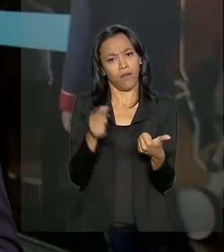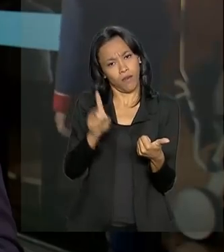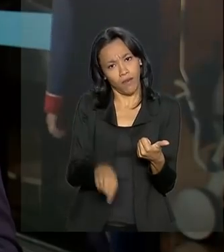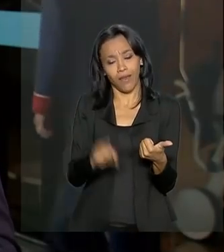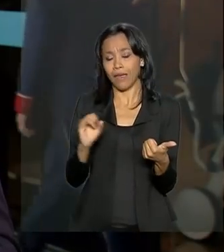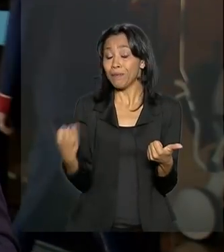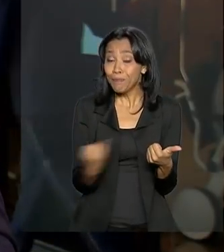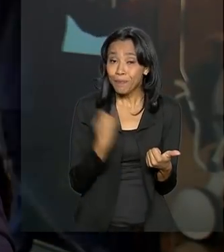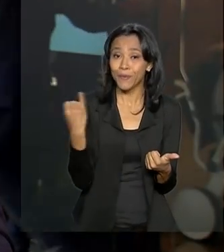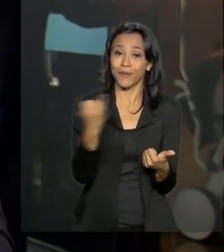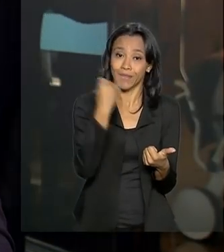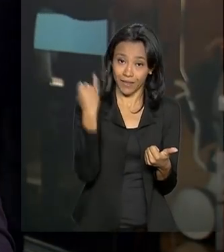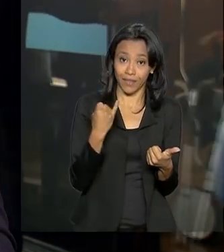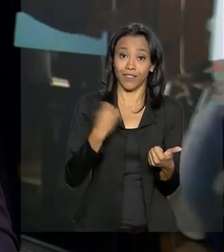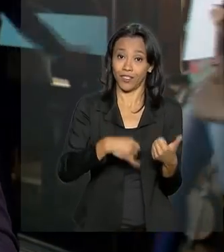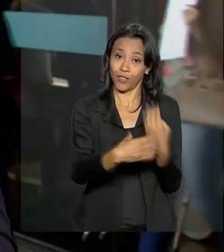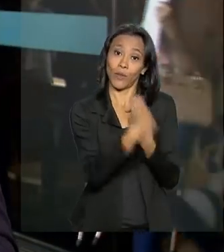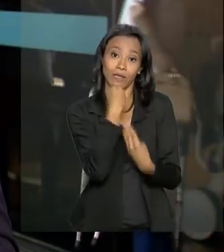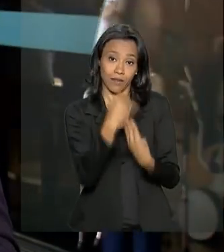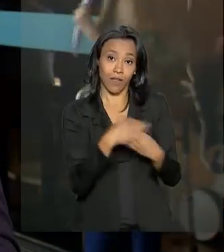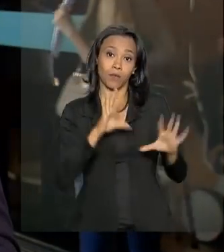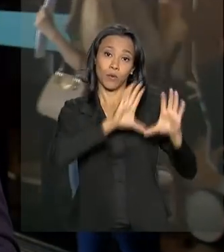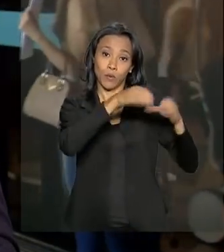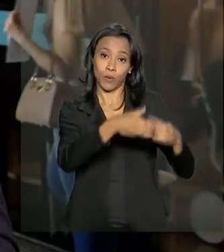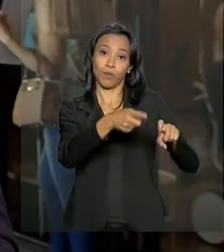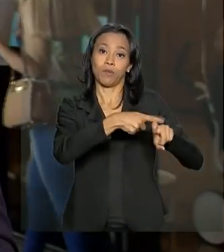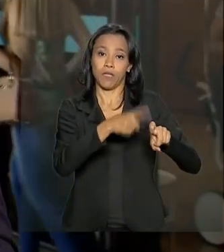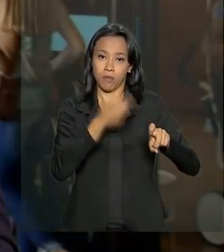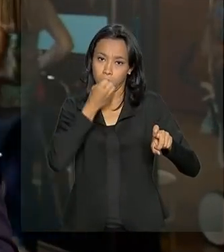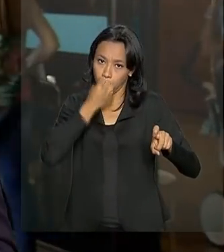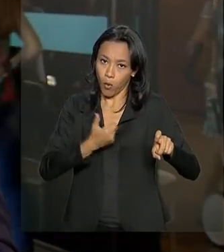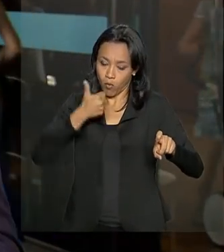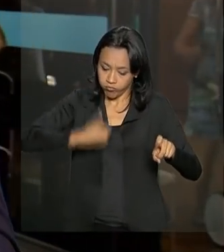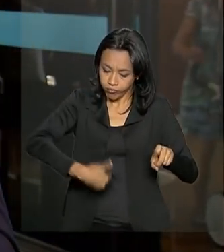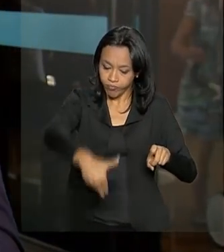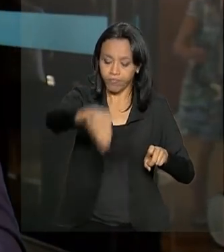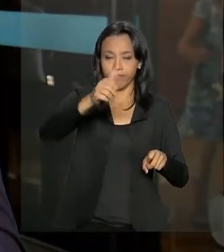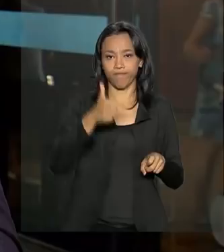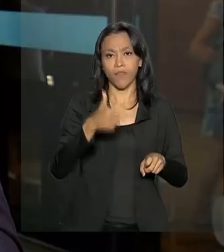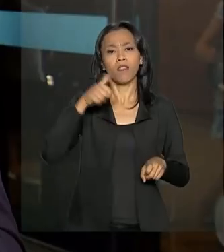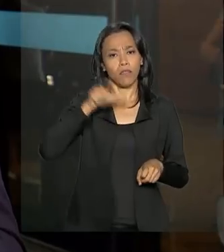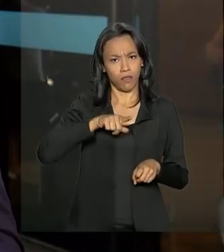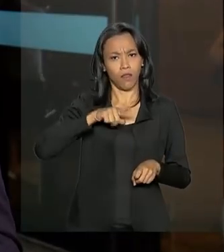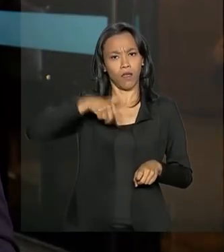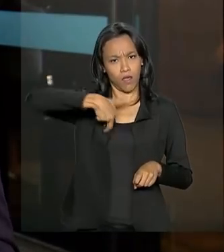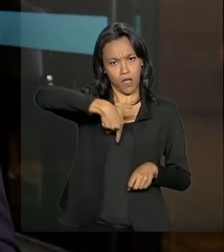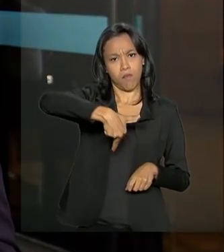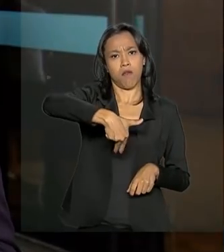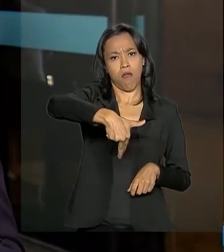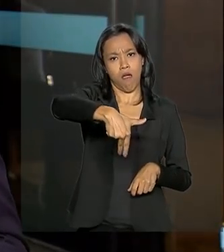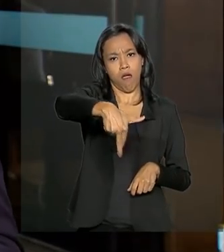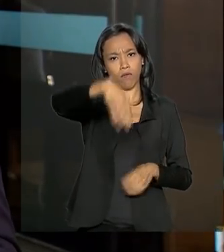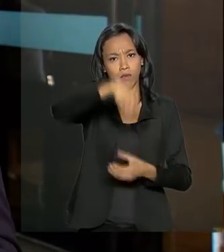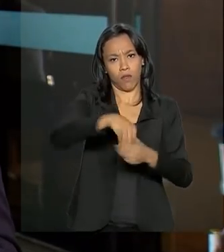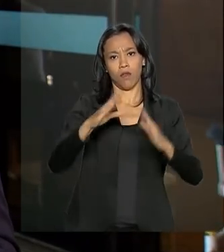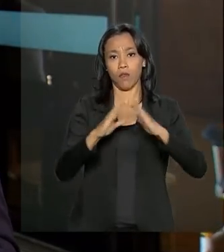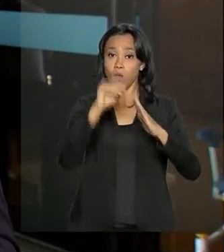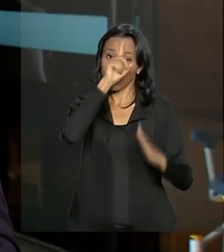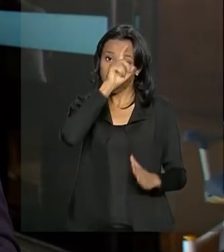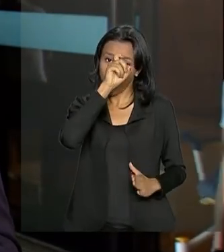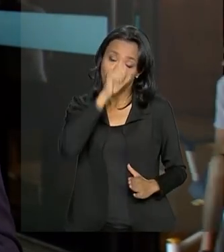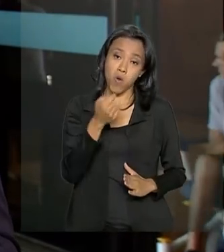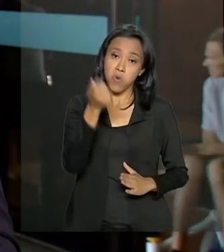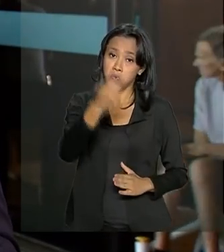essenciais, de acordo com equipe médica Para uma boa evolução O presidente tem caminhado nos corredores Inclusive sem a